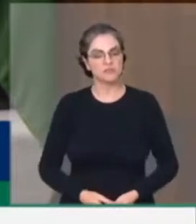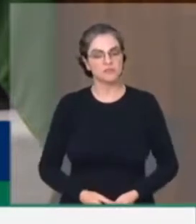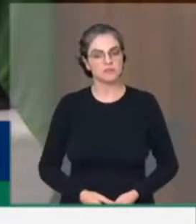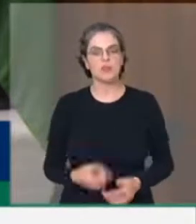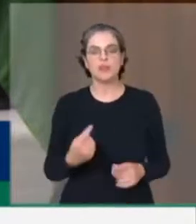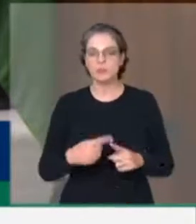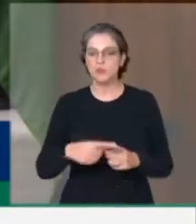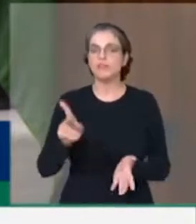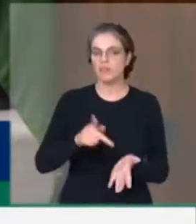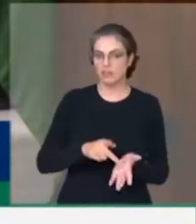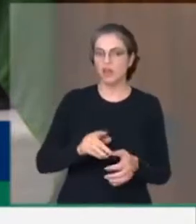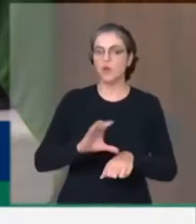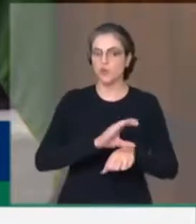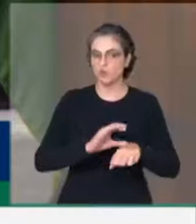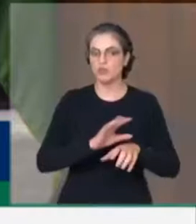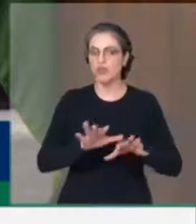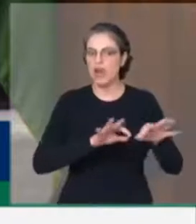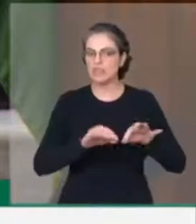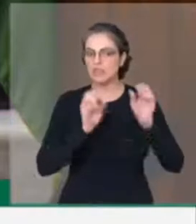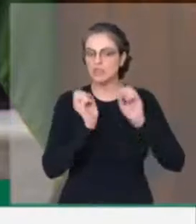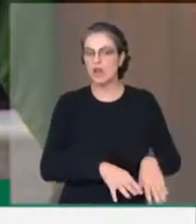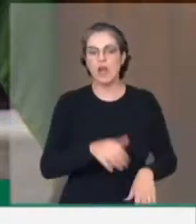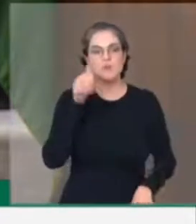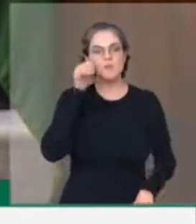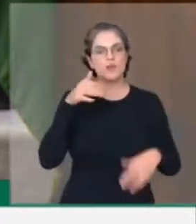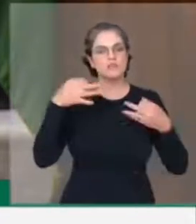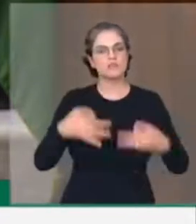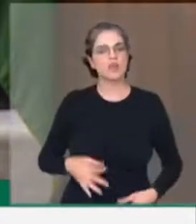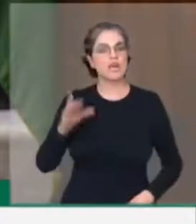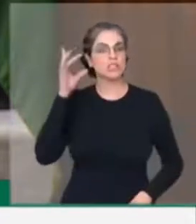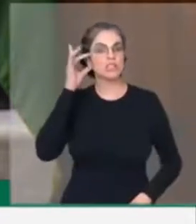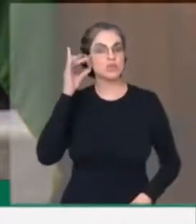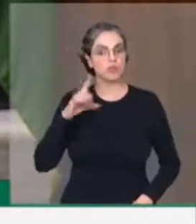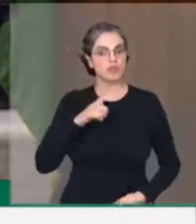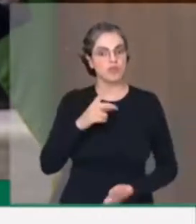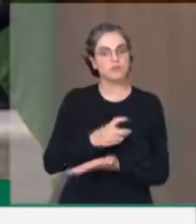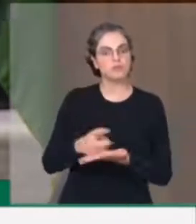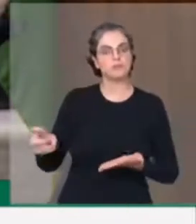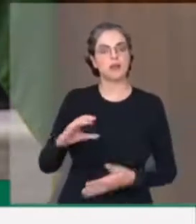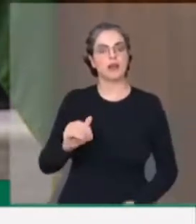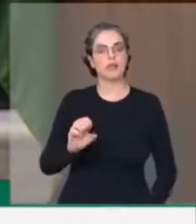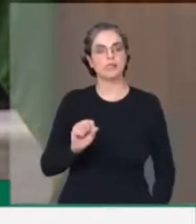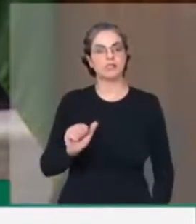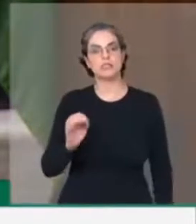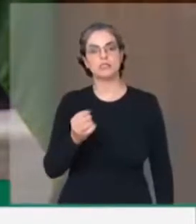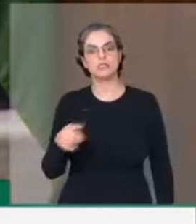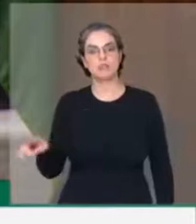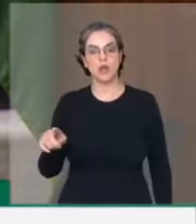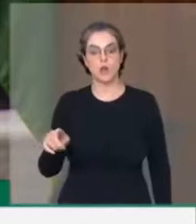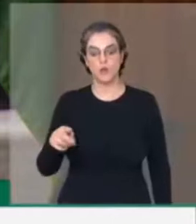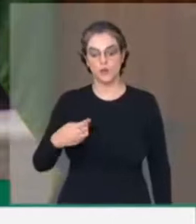foi rasgada, e uma mulher honesta como Dilma Rousseff foi caçada nesta casa, numa assembleia, presidida por Eduardo